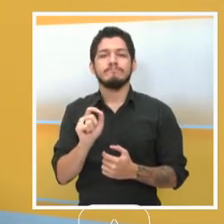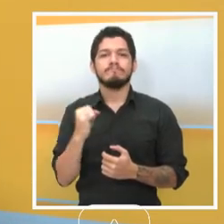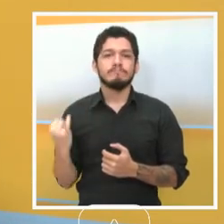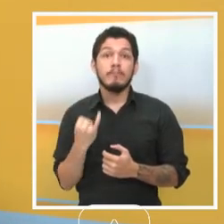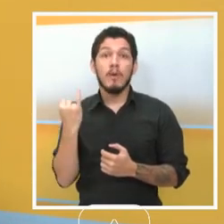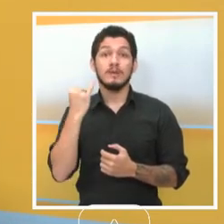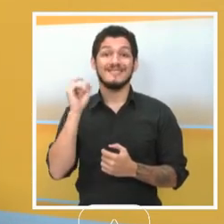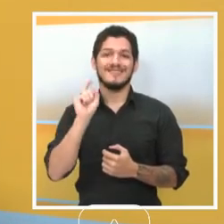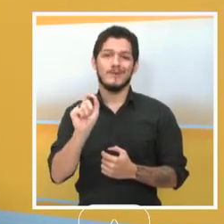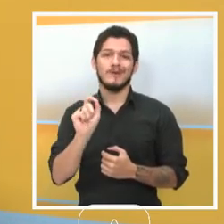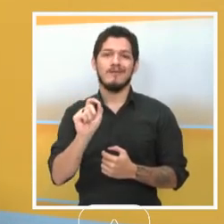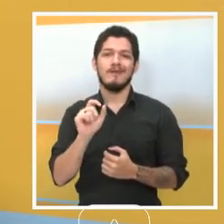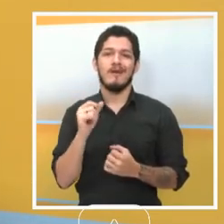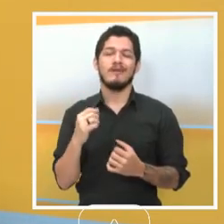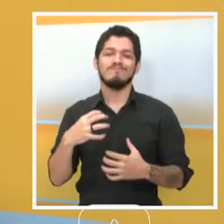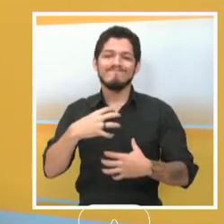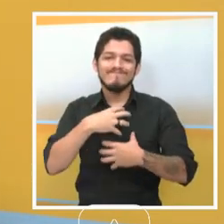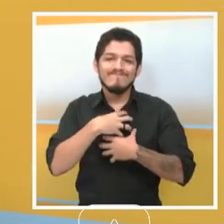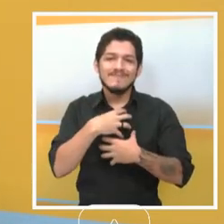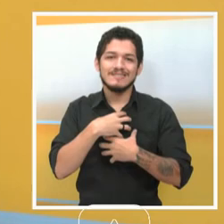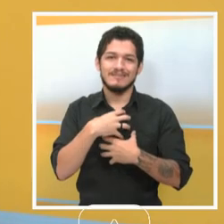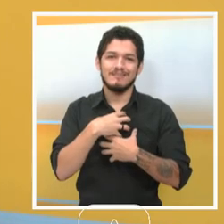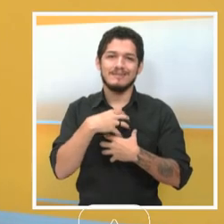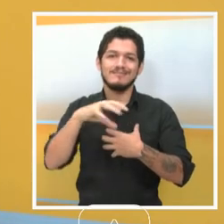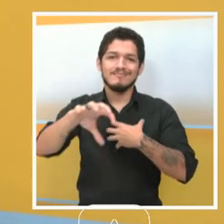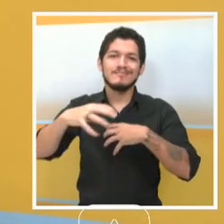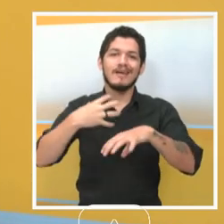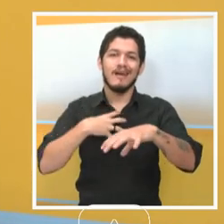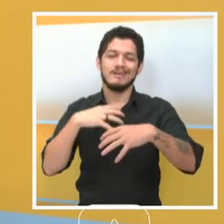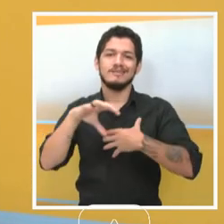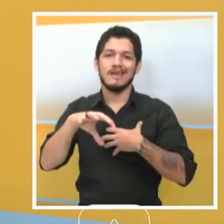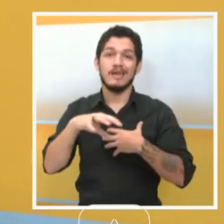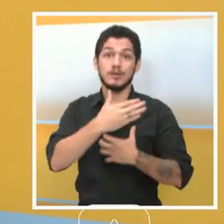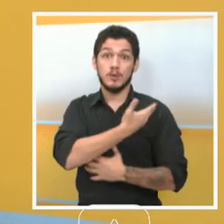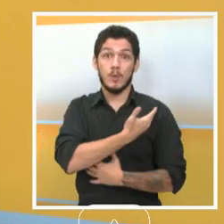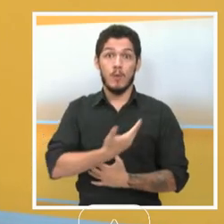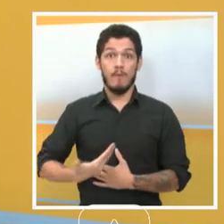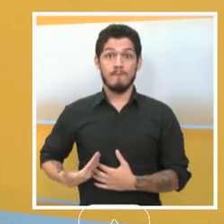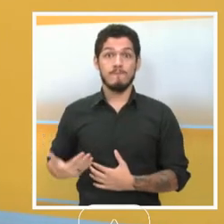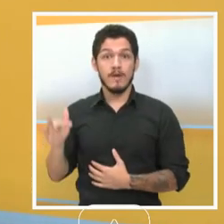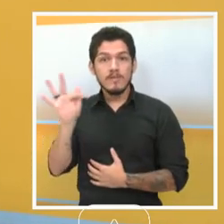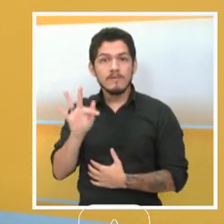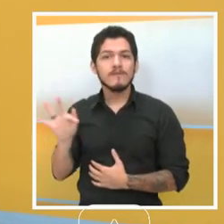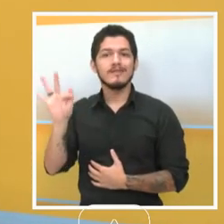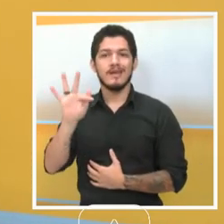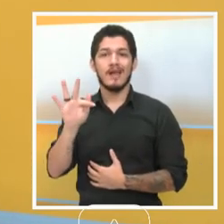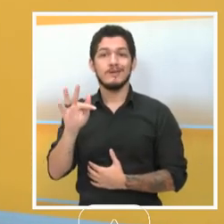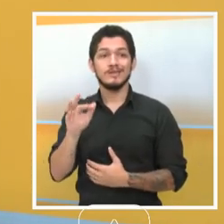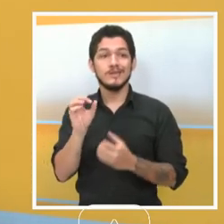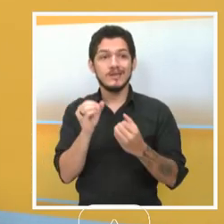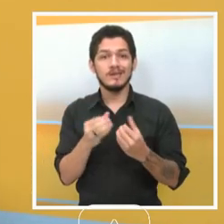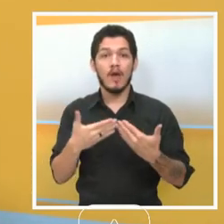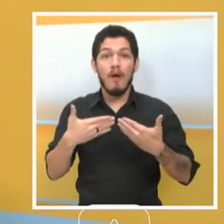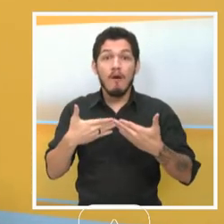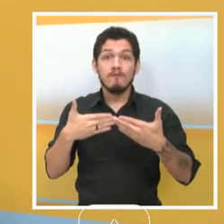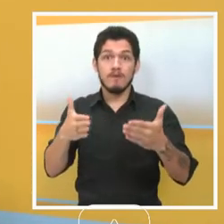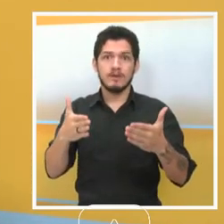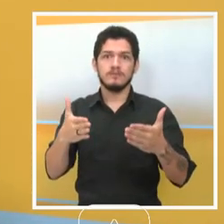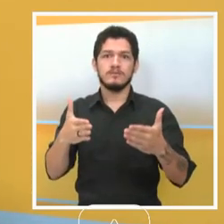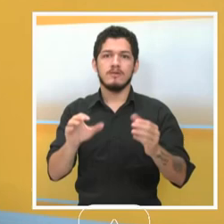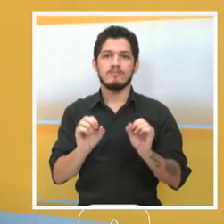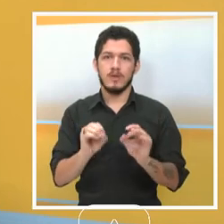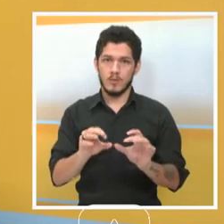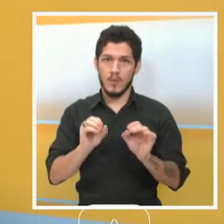governo federal de custear essa formação totalmente gratuita, né? Para os